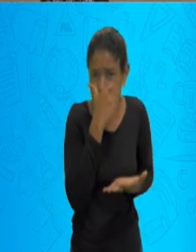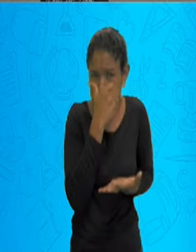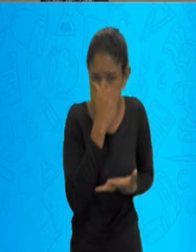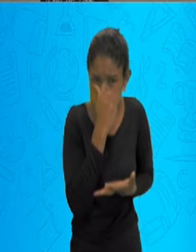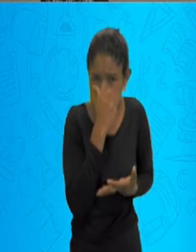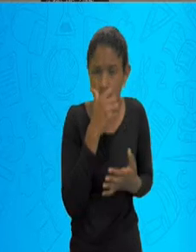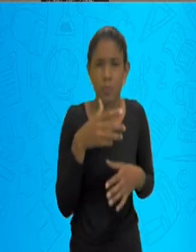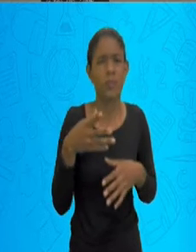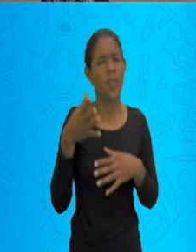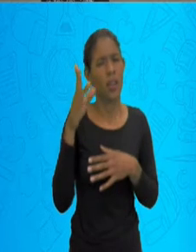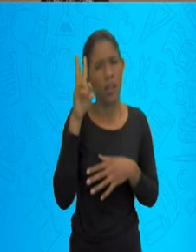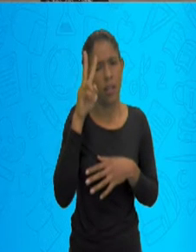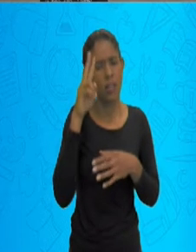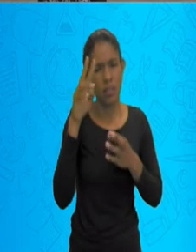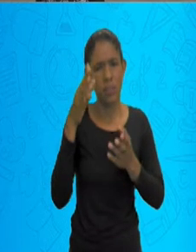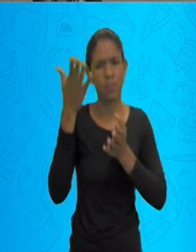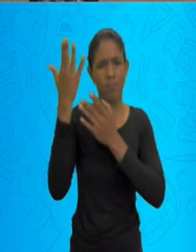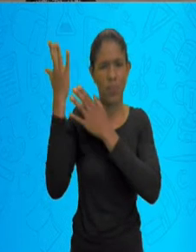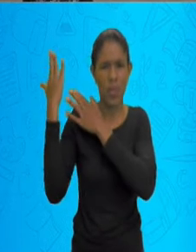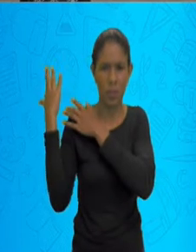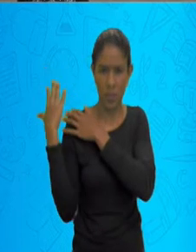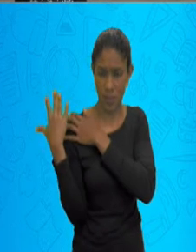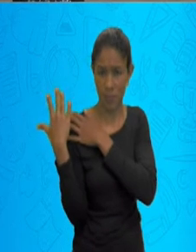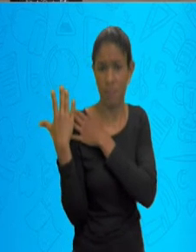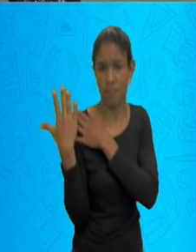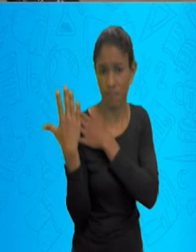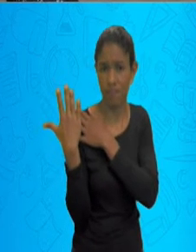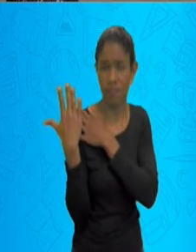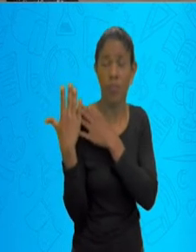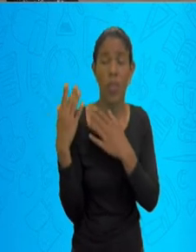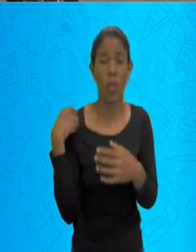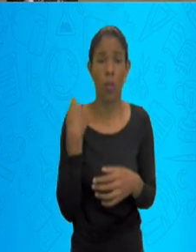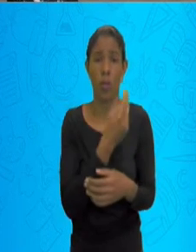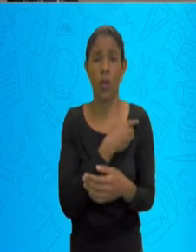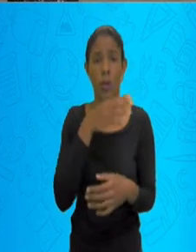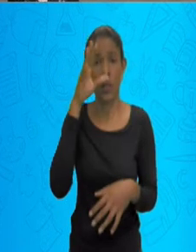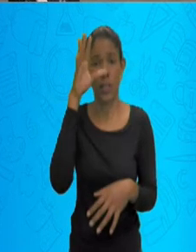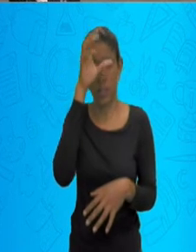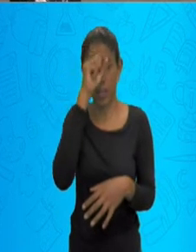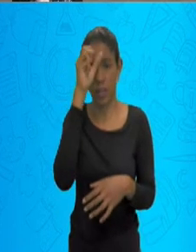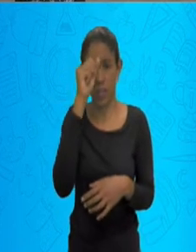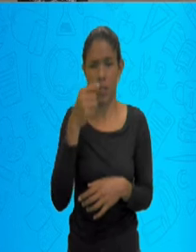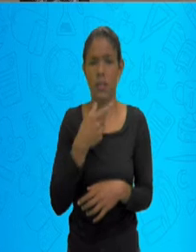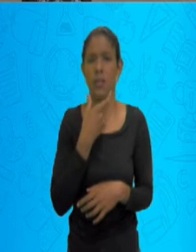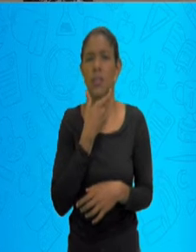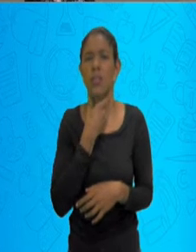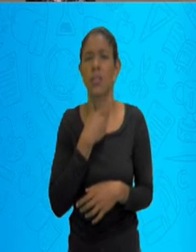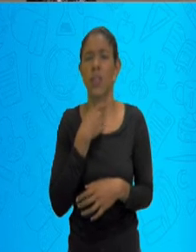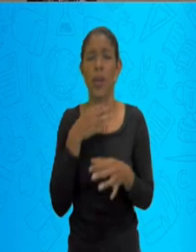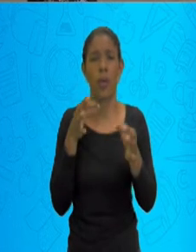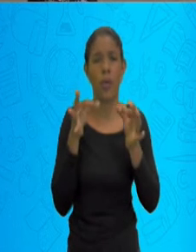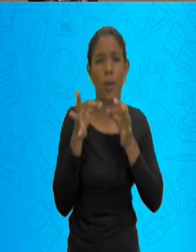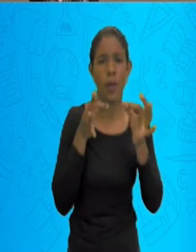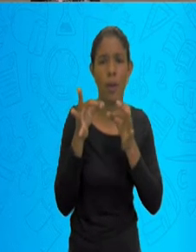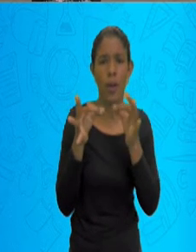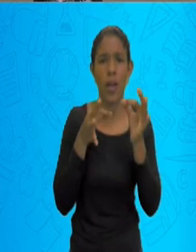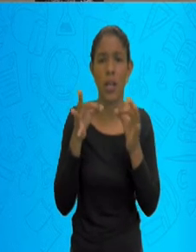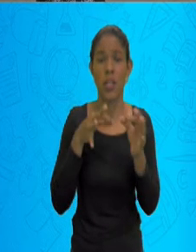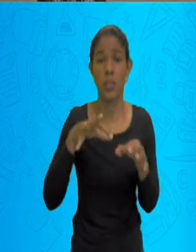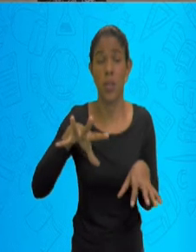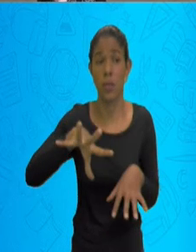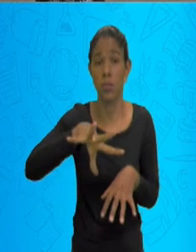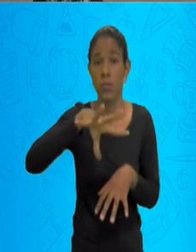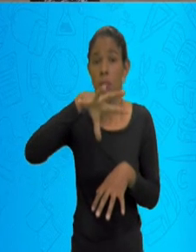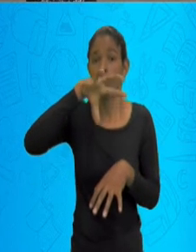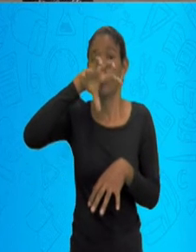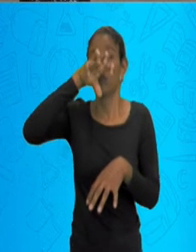nosso organismo se organizar para que não houvesse entrada de ar de forma errada